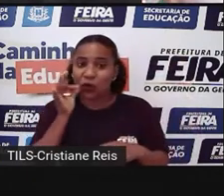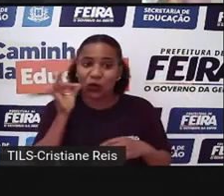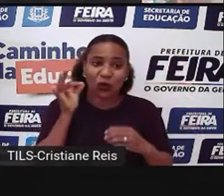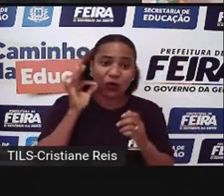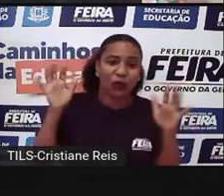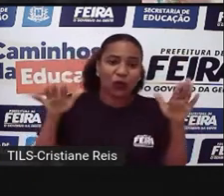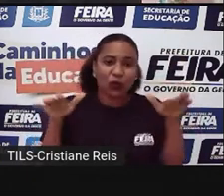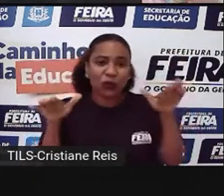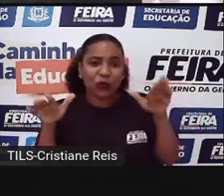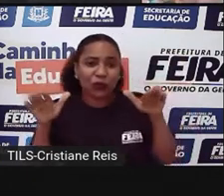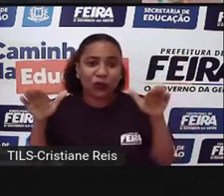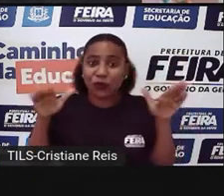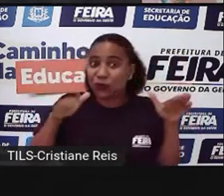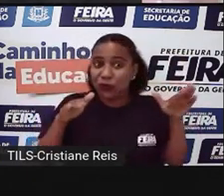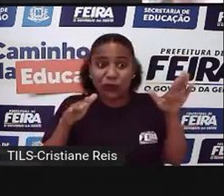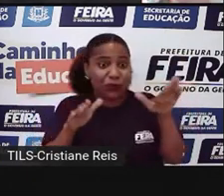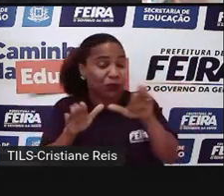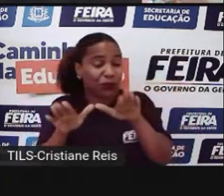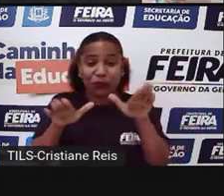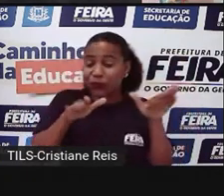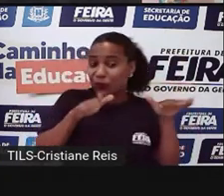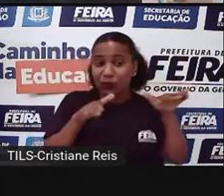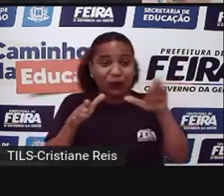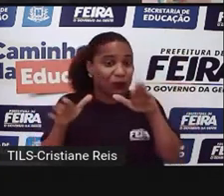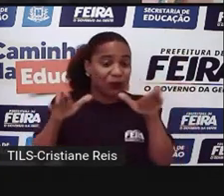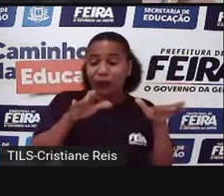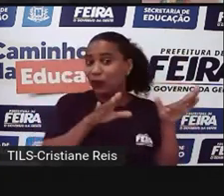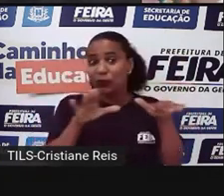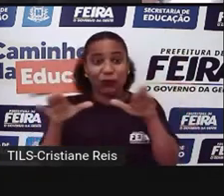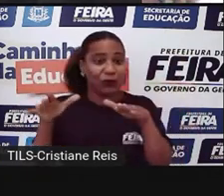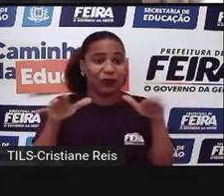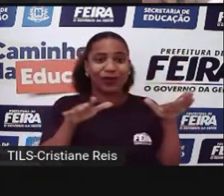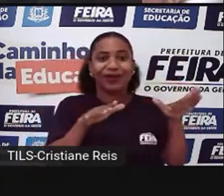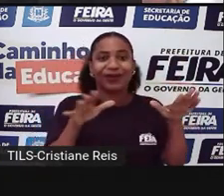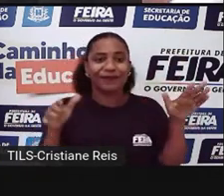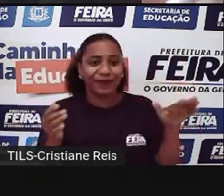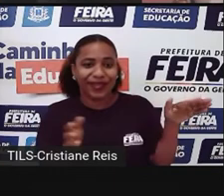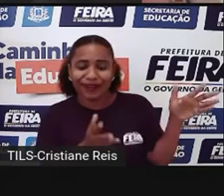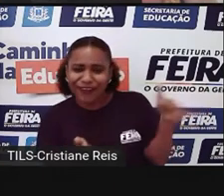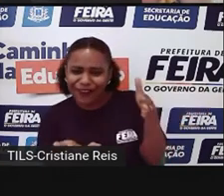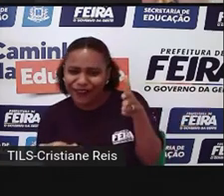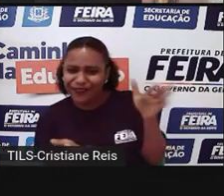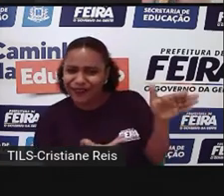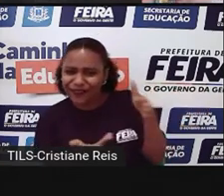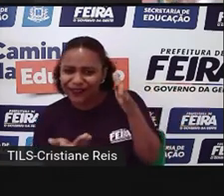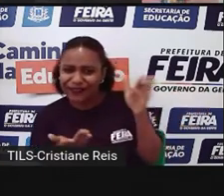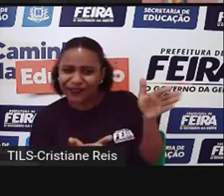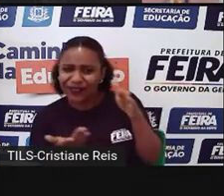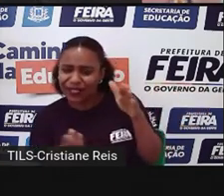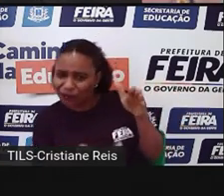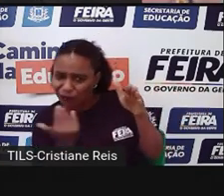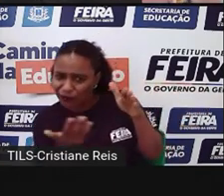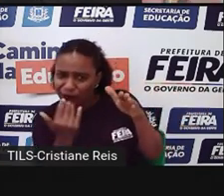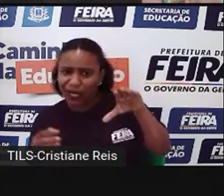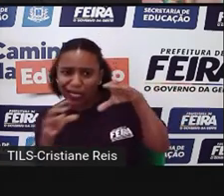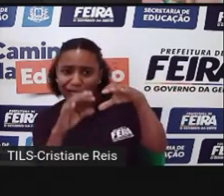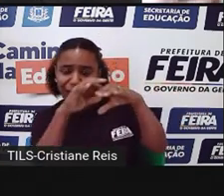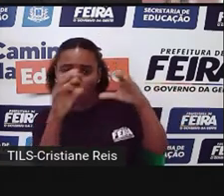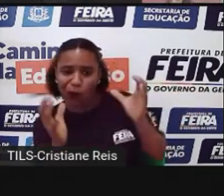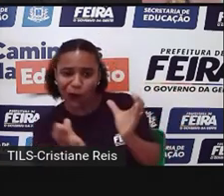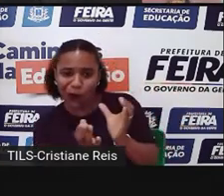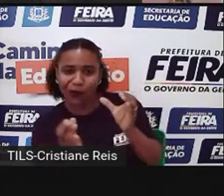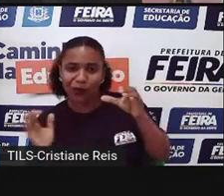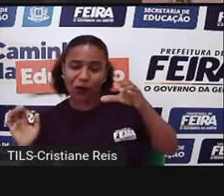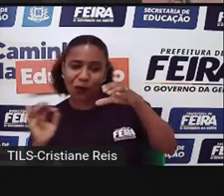asinhas ficaram agitados e agoniados sem saber para onde ir. Aí ele, não, entra aqui, entra aqui na cabaça que eu salvo vocês. E aí os